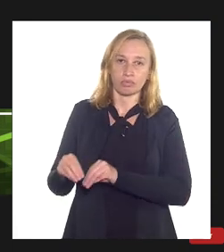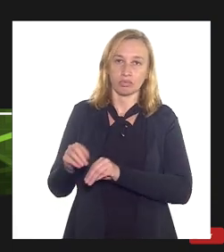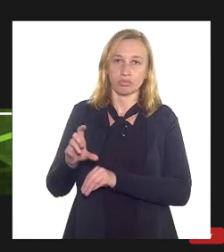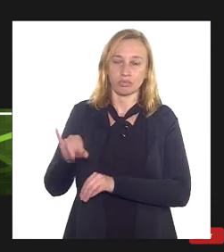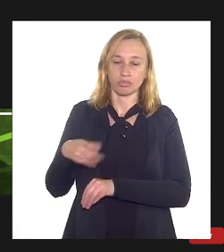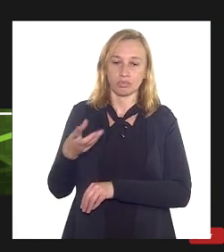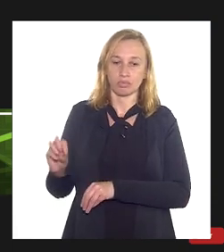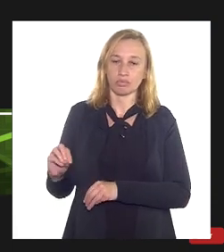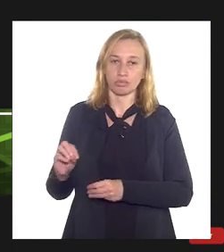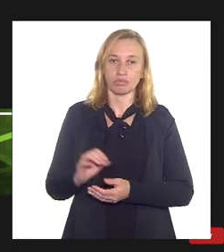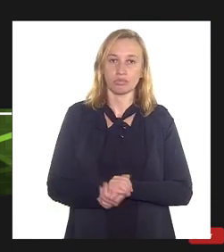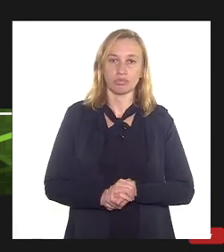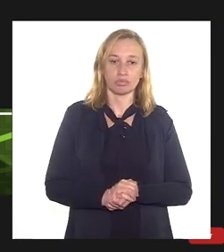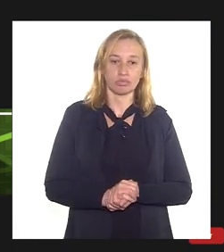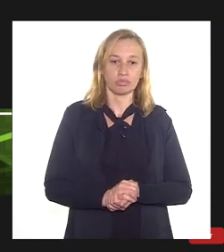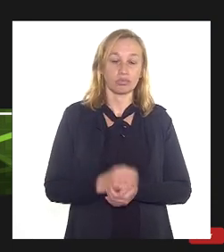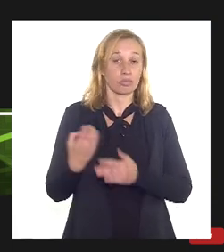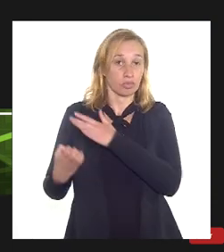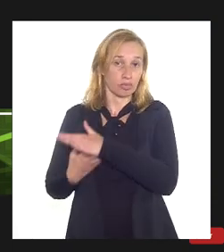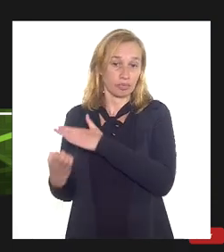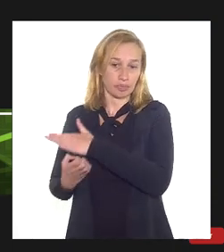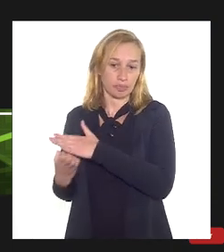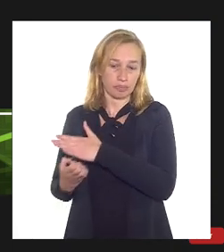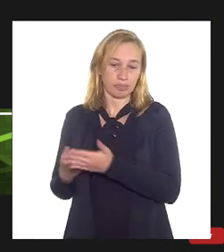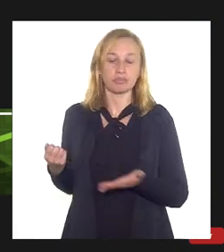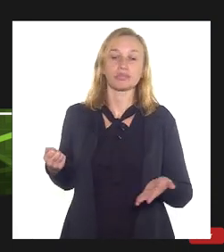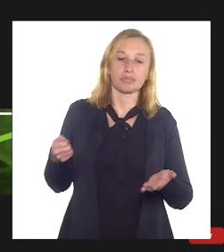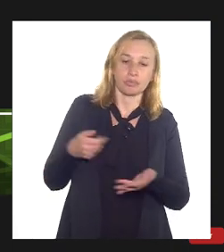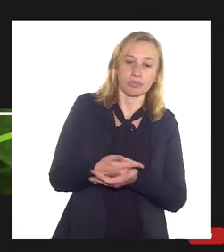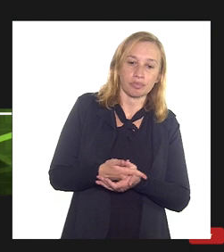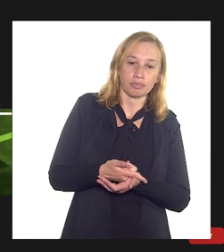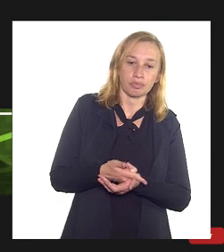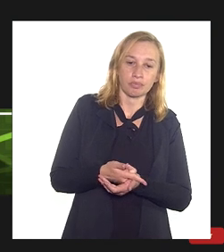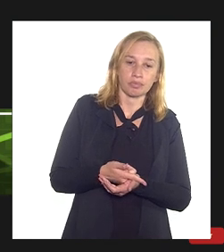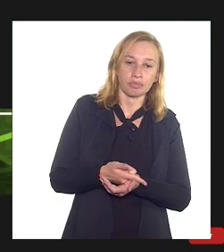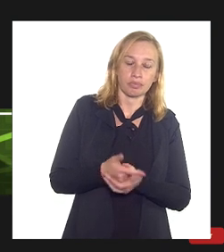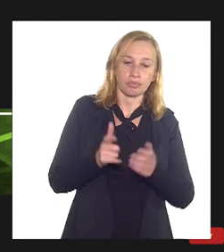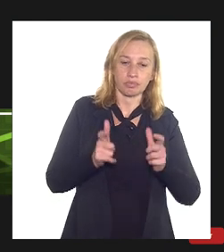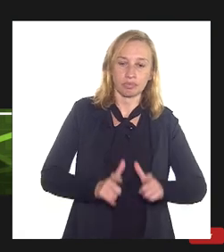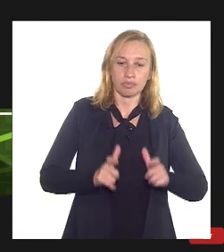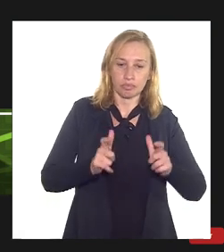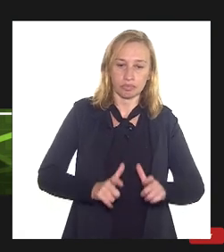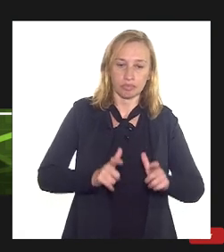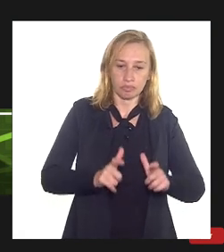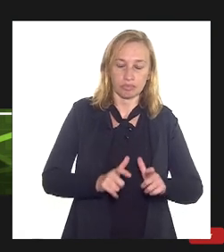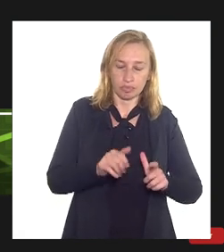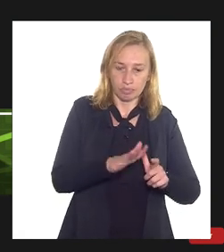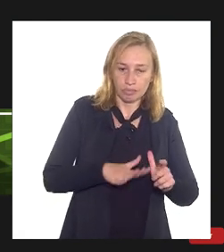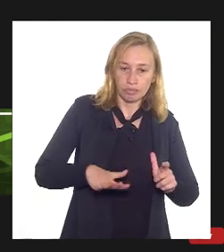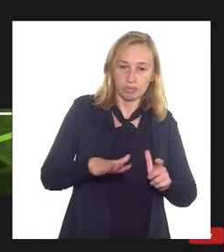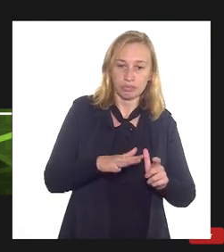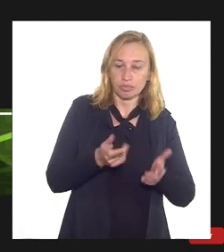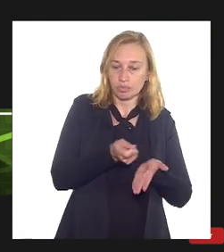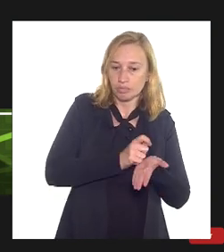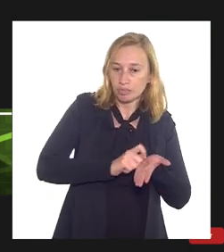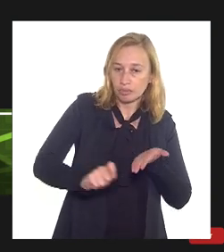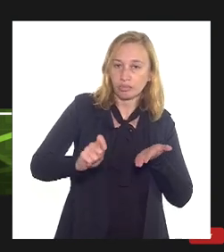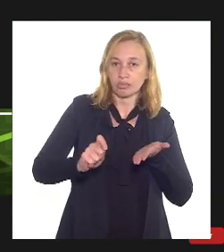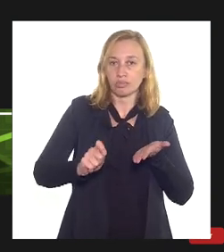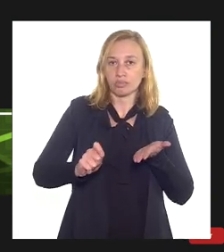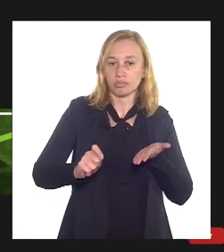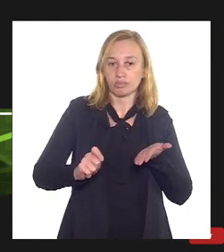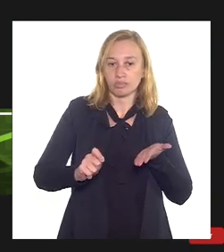o concessionário efetuará o pagamento pela ocupação ou retenção diária no ato da assinatura do